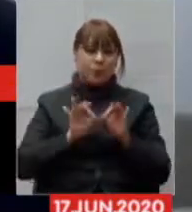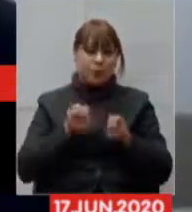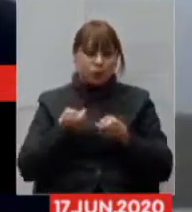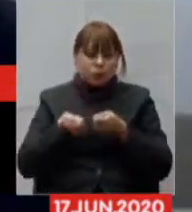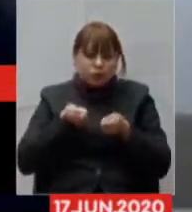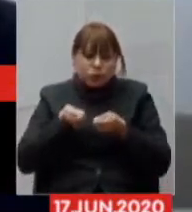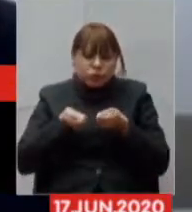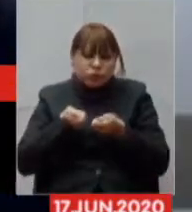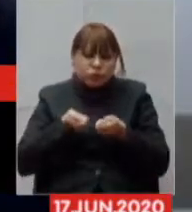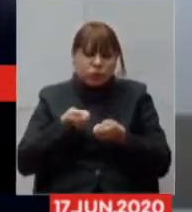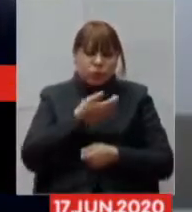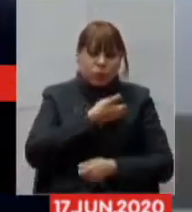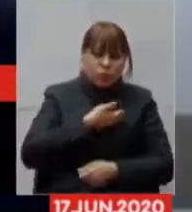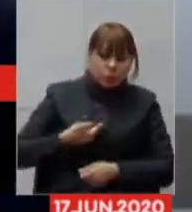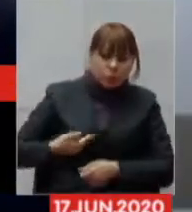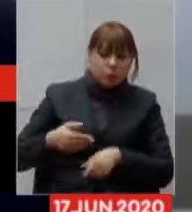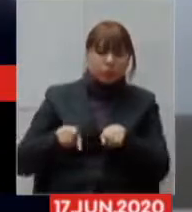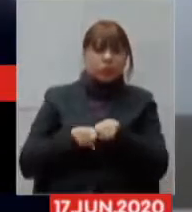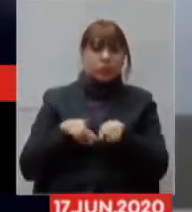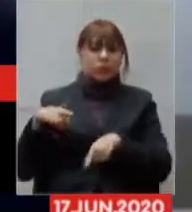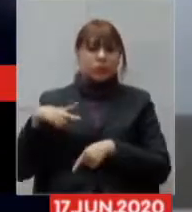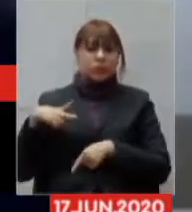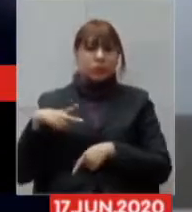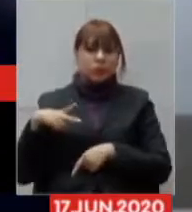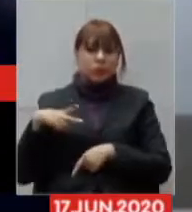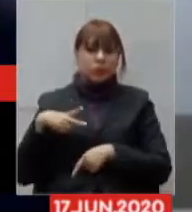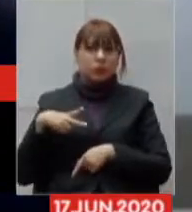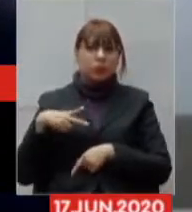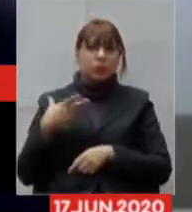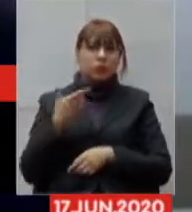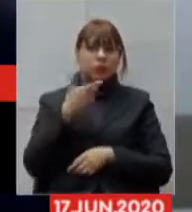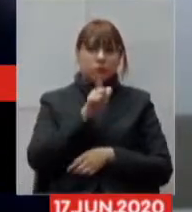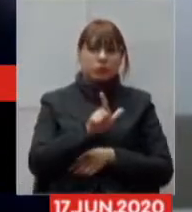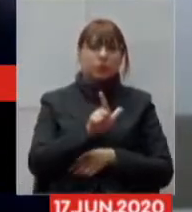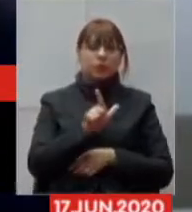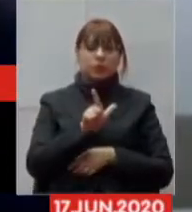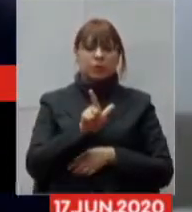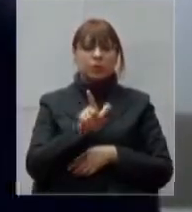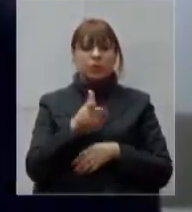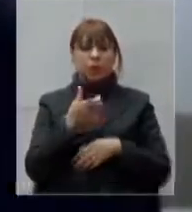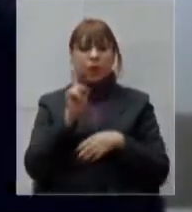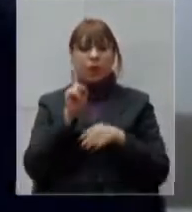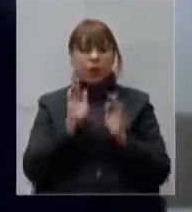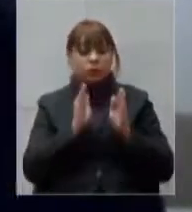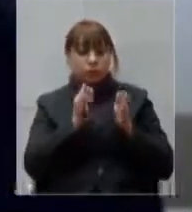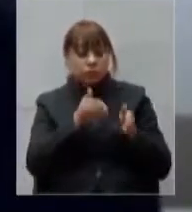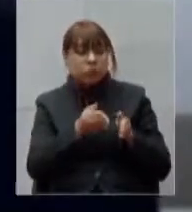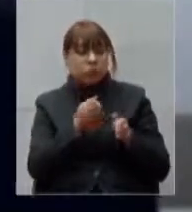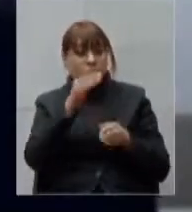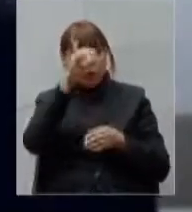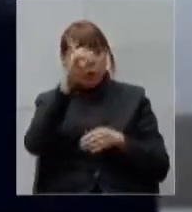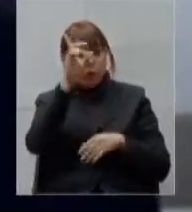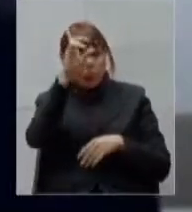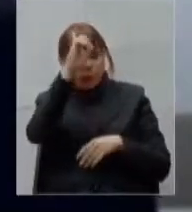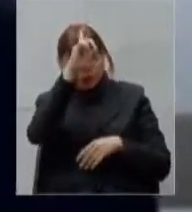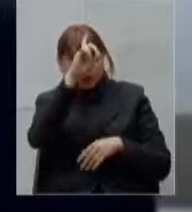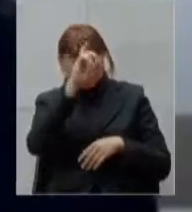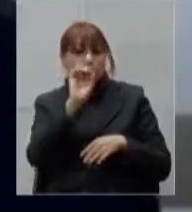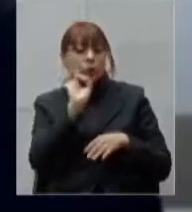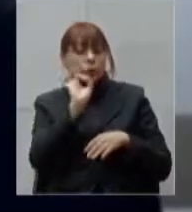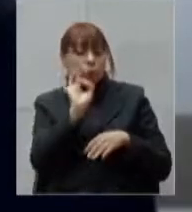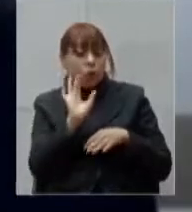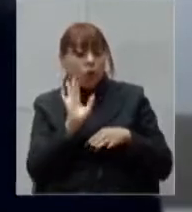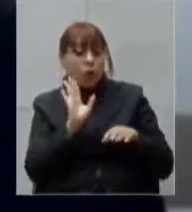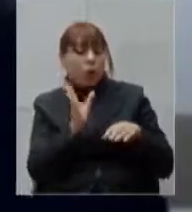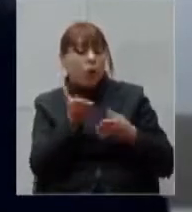privado foi estabelecido, foi reservado hospitais privados especificamente para o Covid